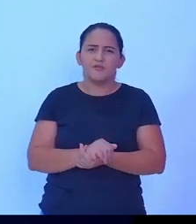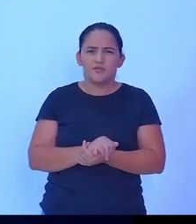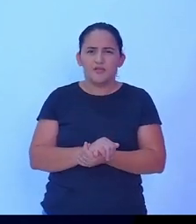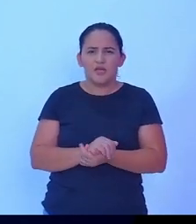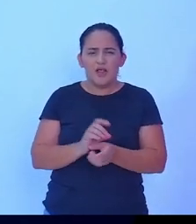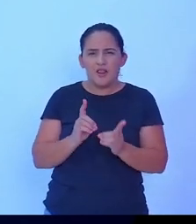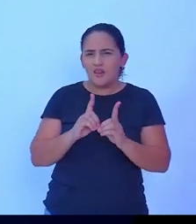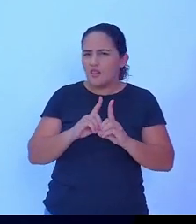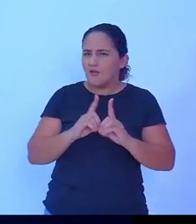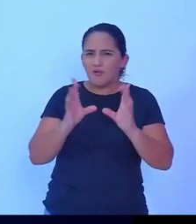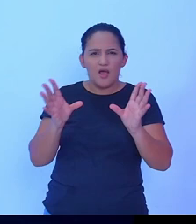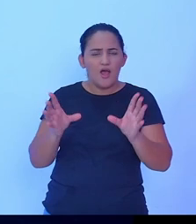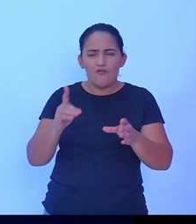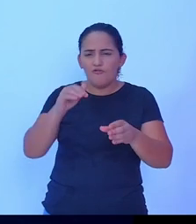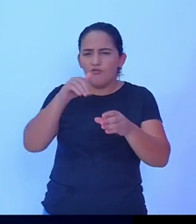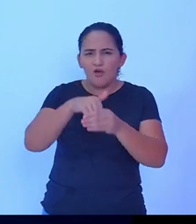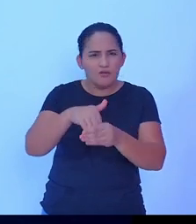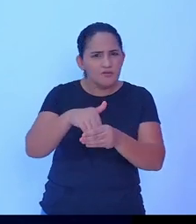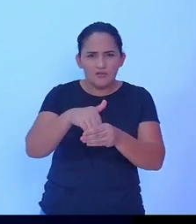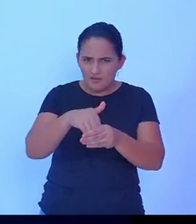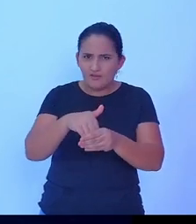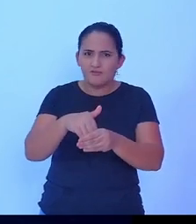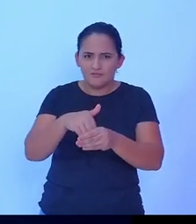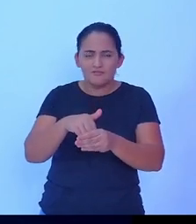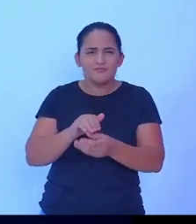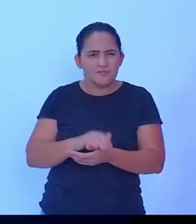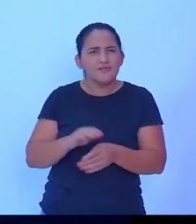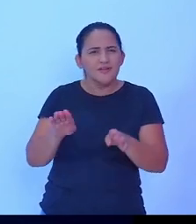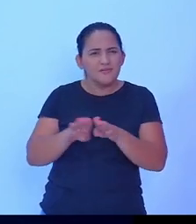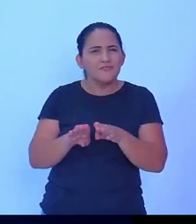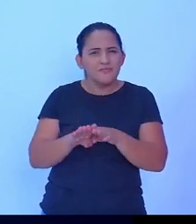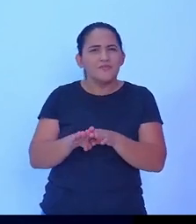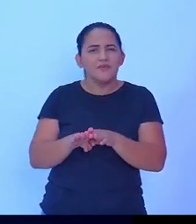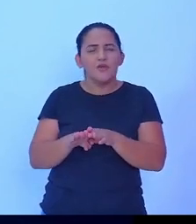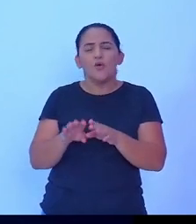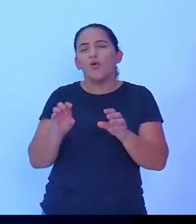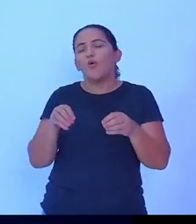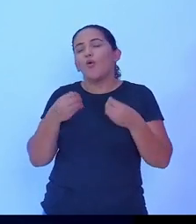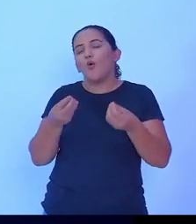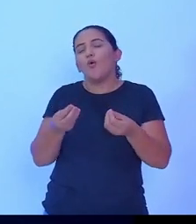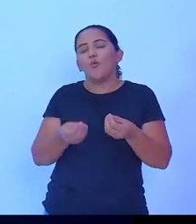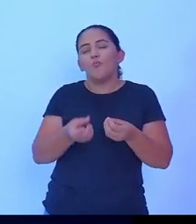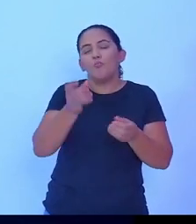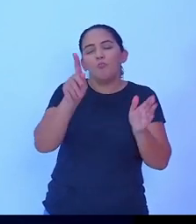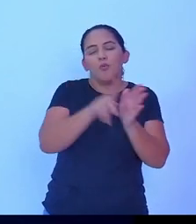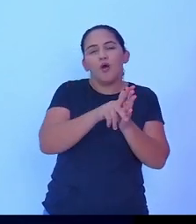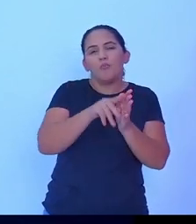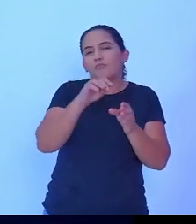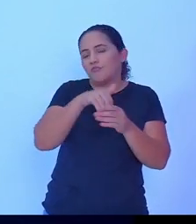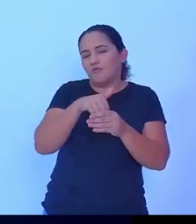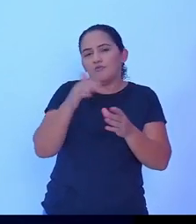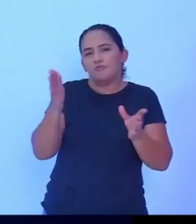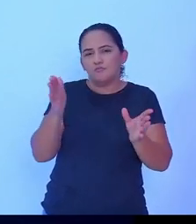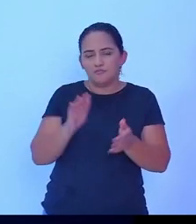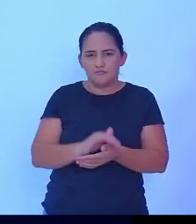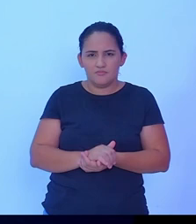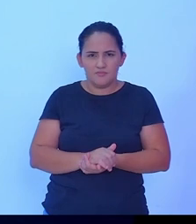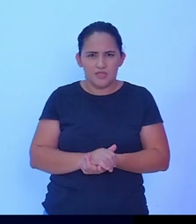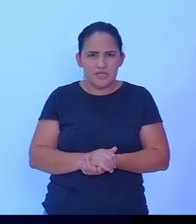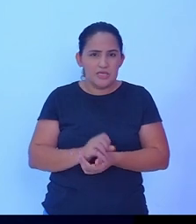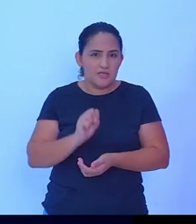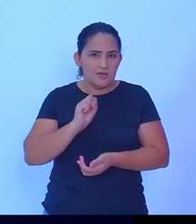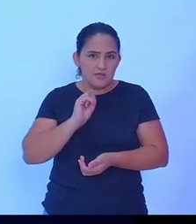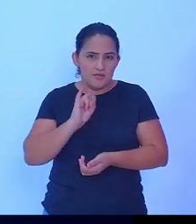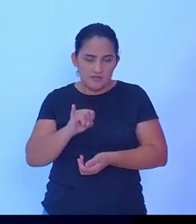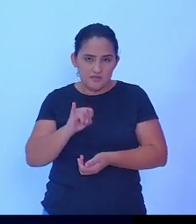temos que votar e ser votado. Então, a gente se se a minha candidata